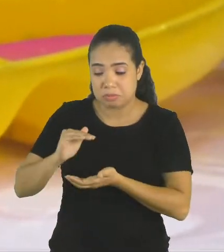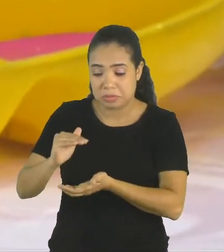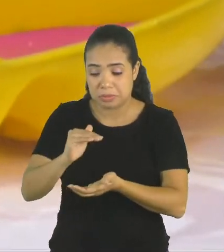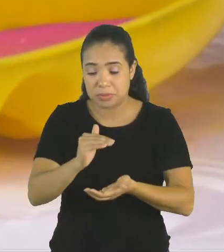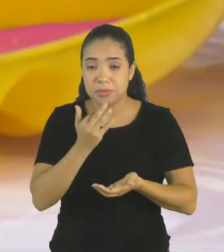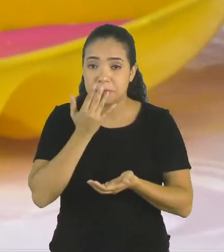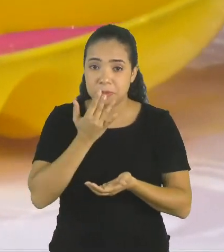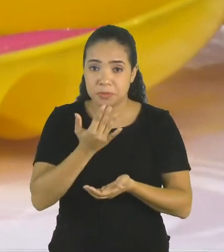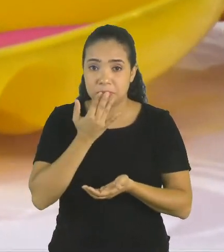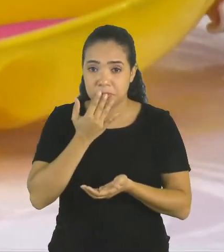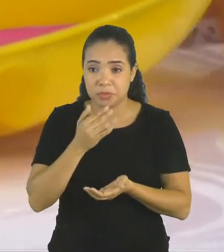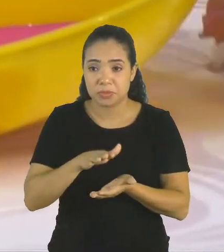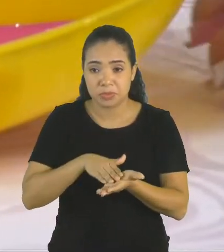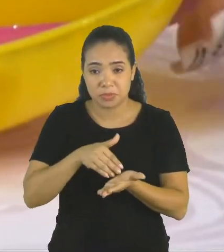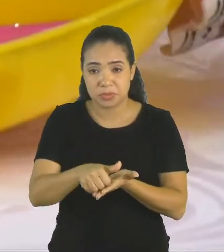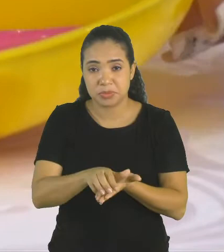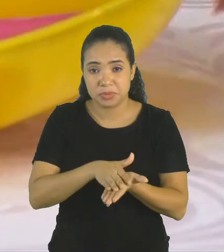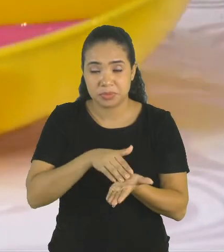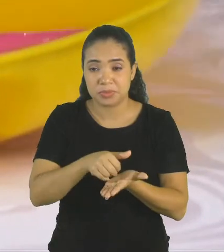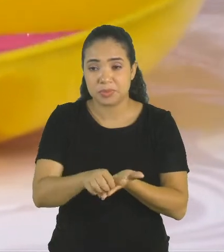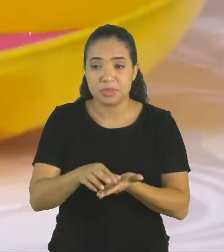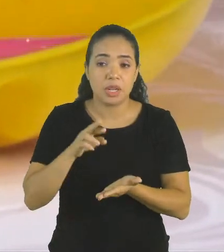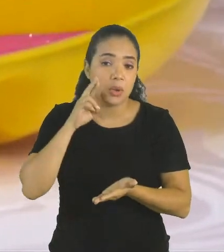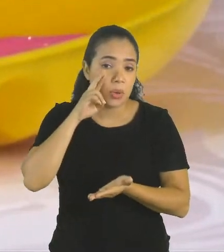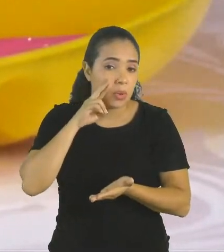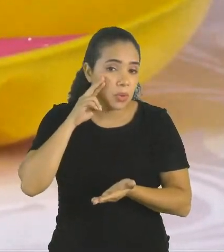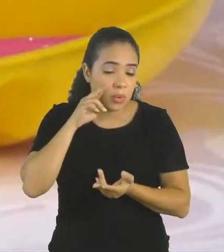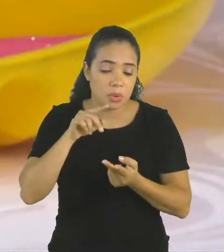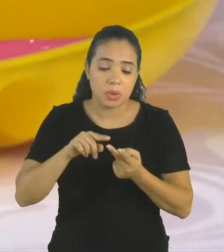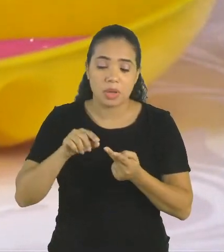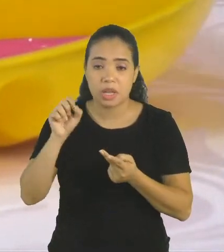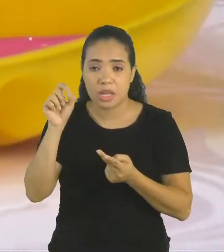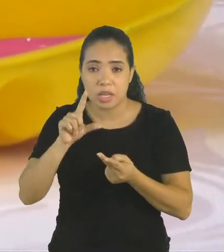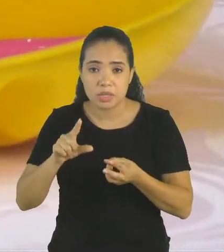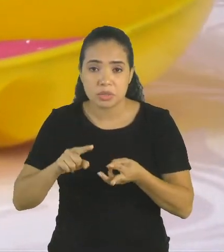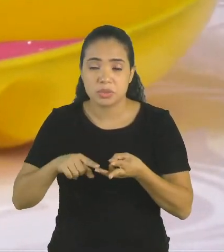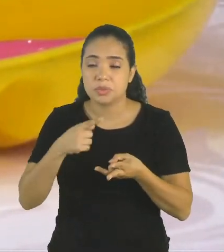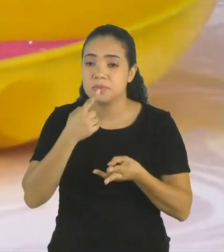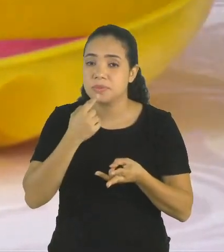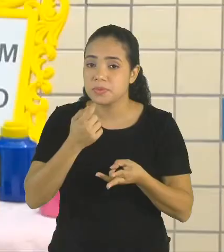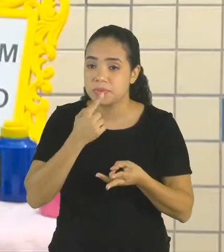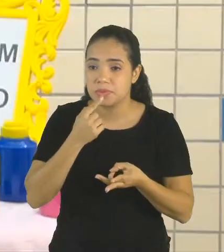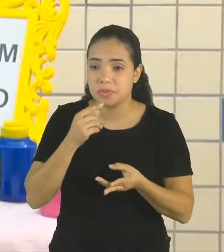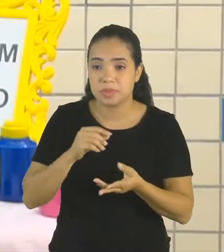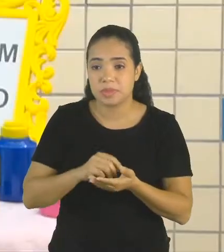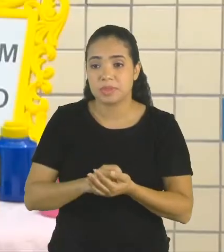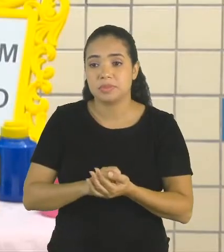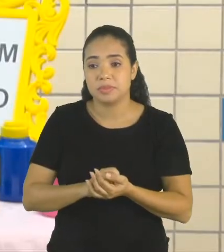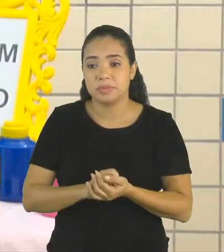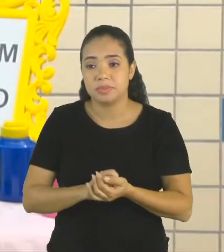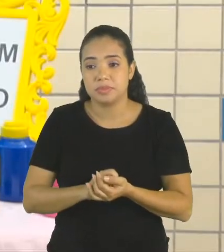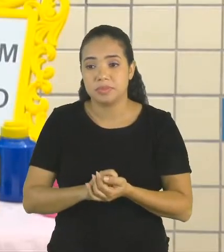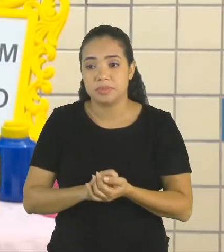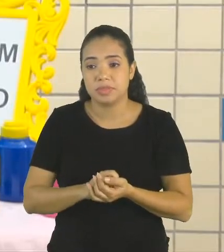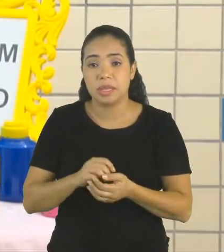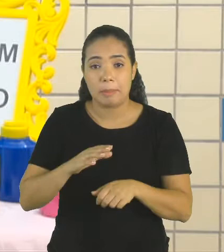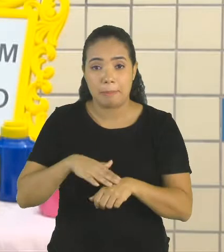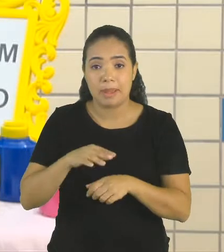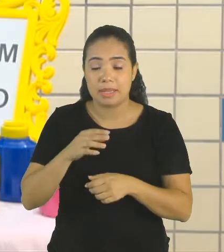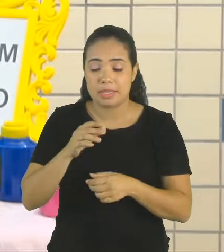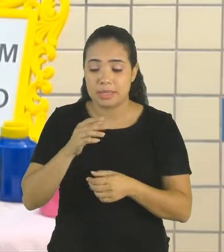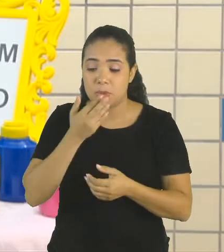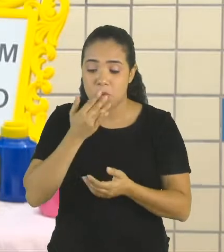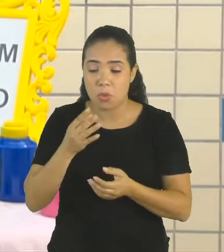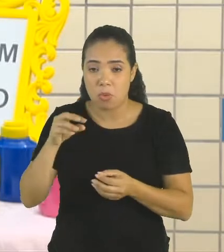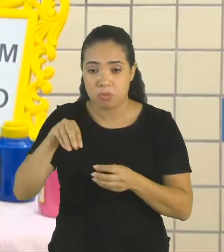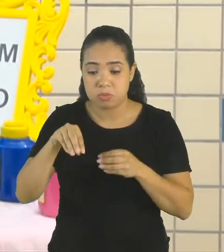cores. Aqui a gente tem rosa, azul, vermelha. E ainda vamos colocar mais duas tintas